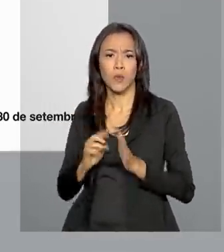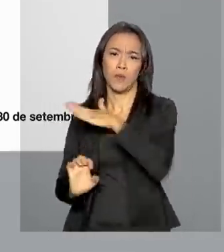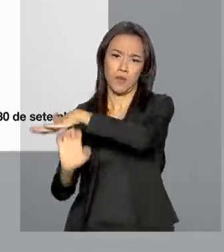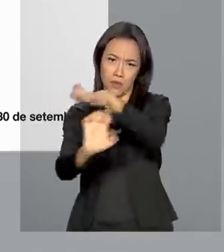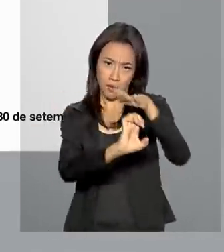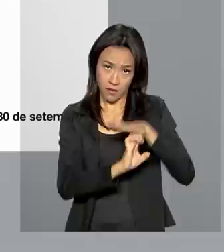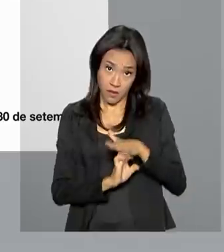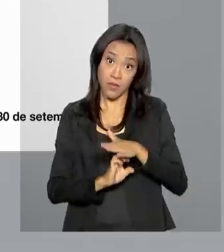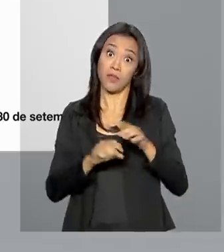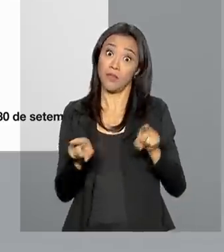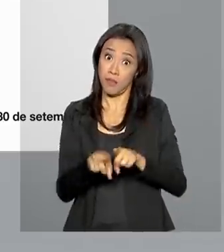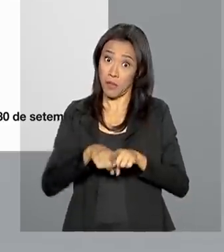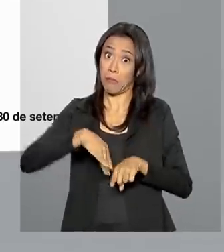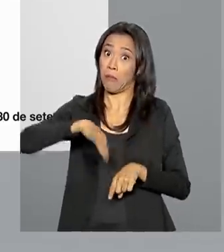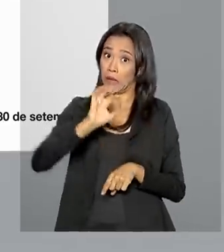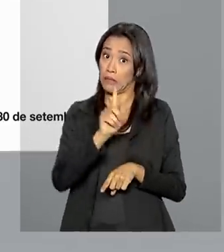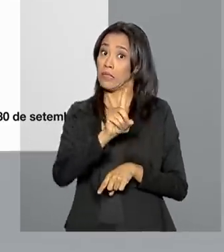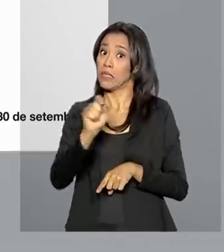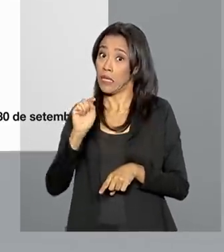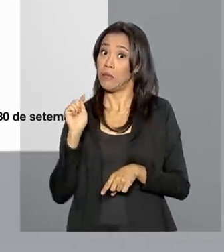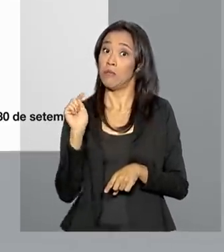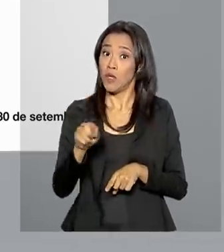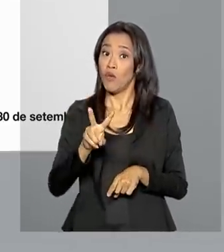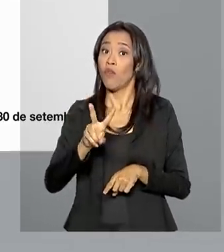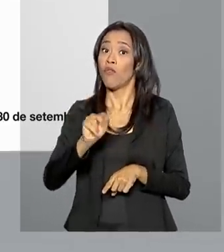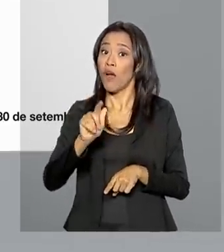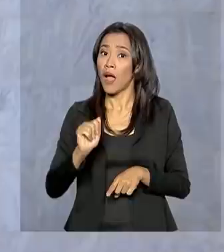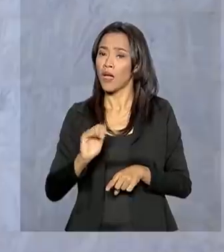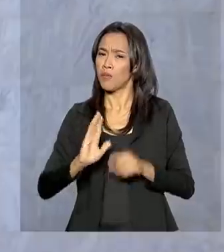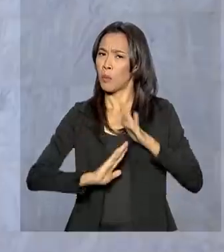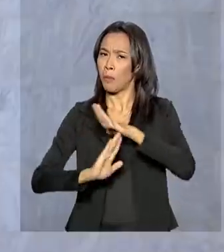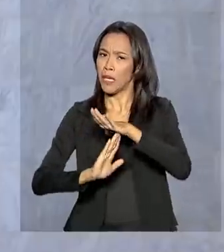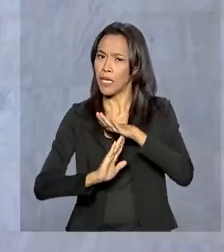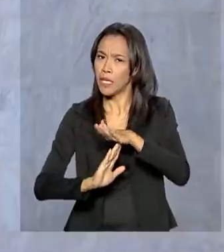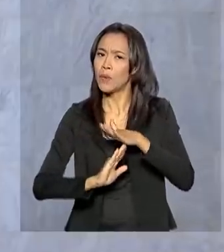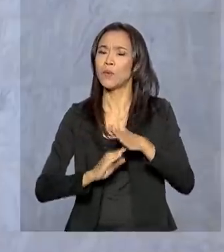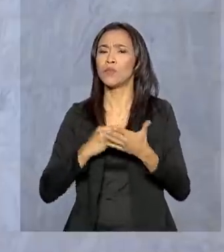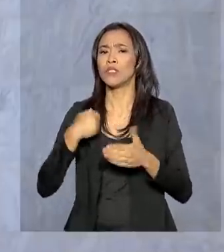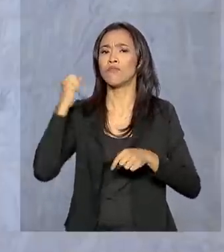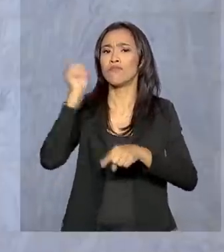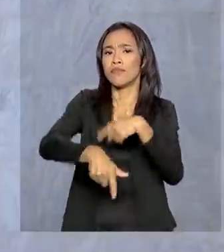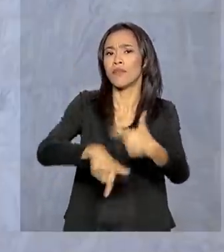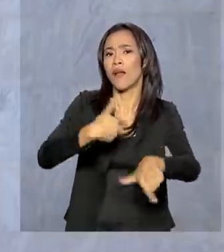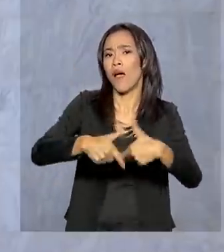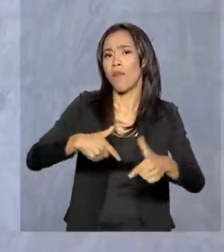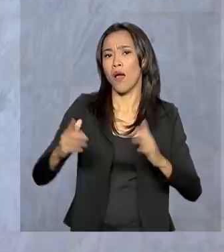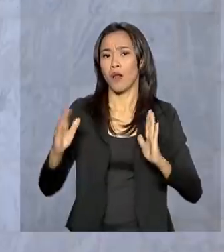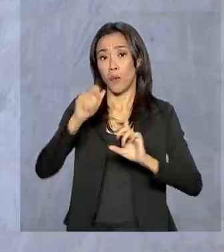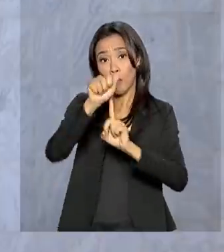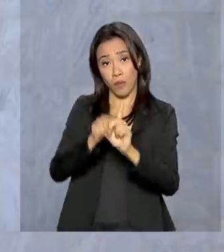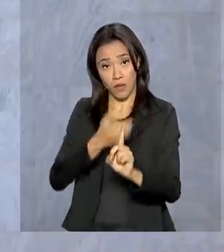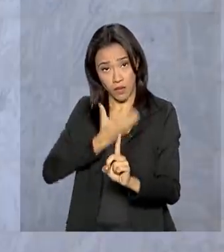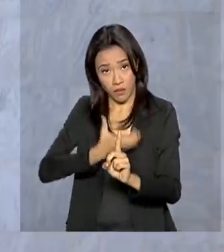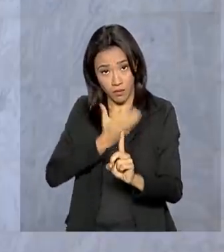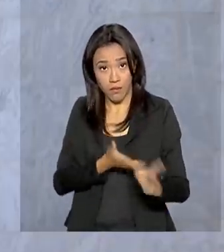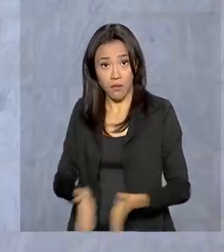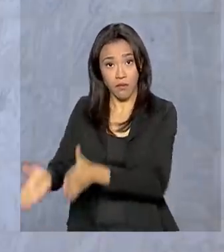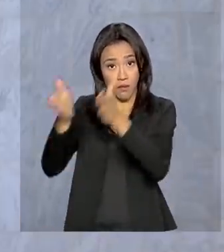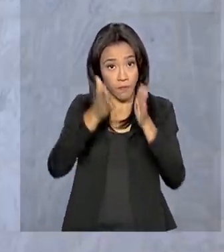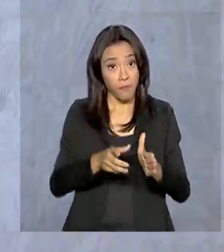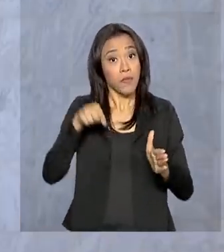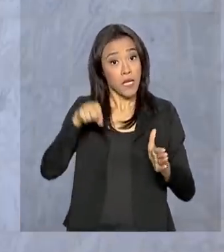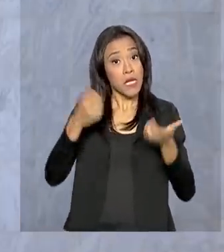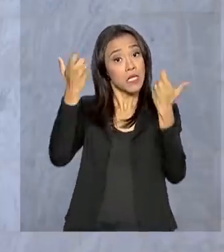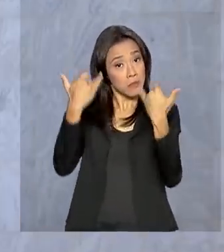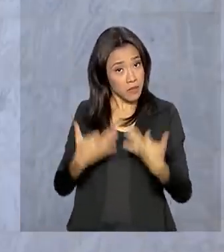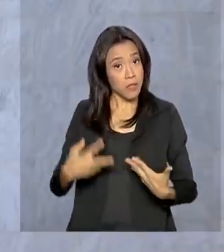de mais de 100 mil vagas temporárias neste Natal. No post, o presidente Jair Bolsonaro conclui que este é mais